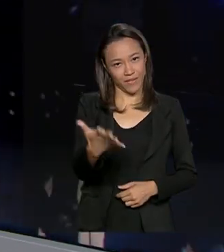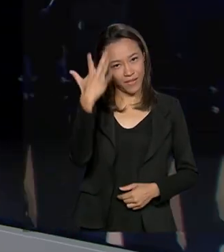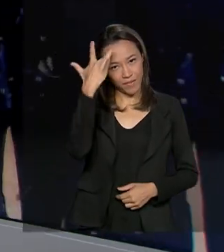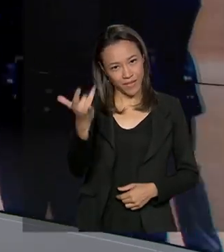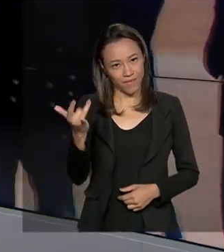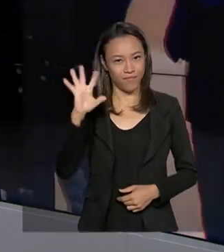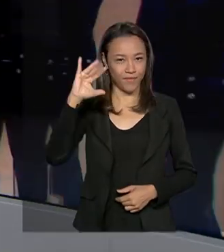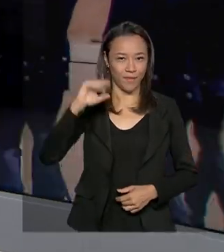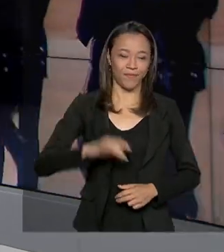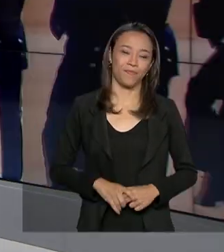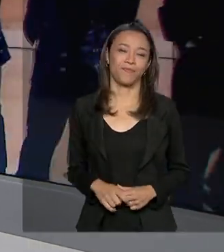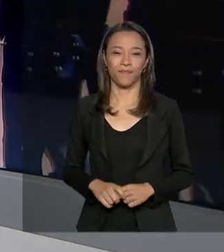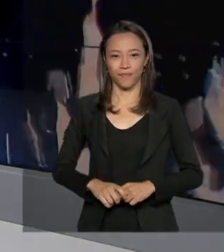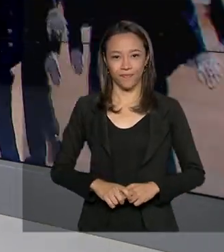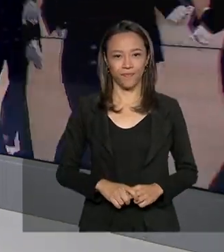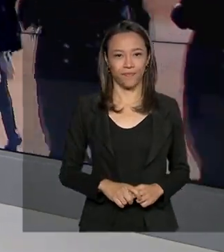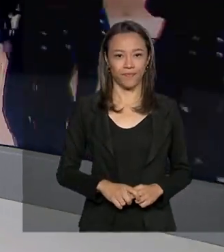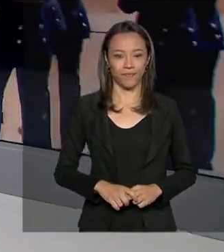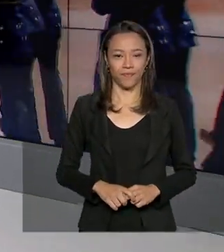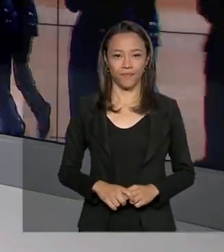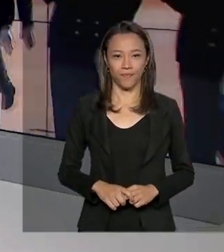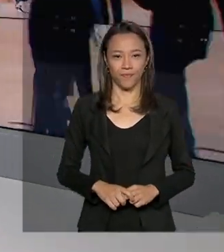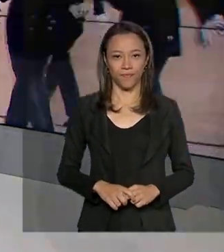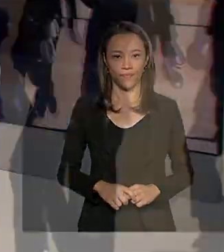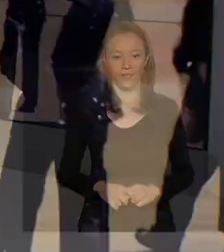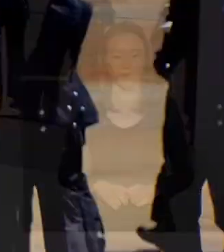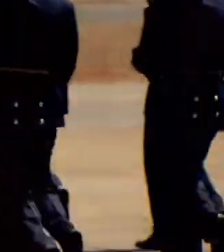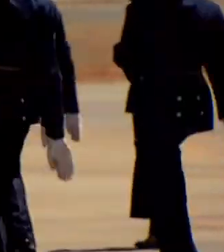Até amanhã. Tchau. Tchau.